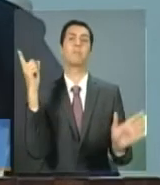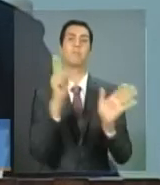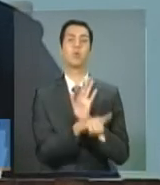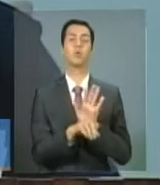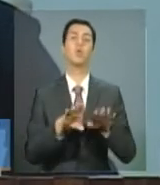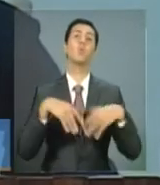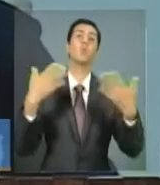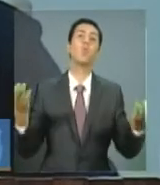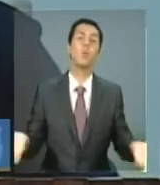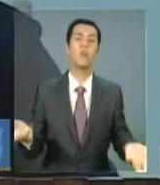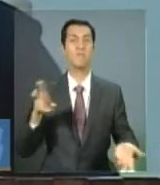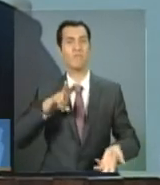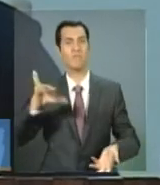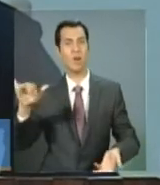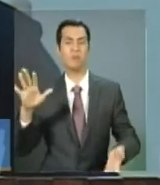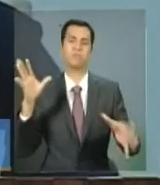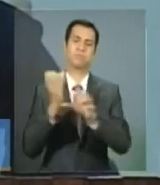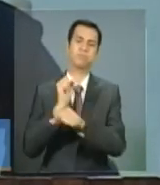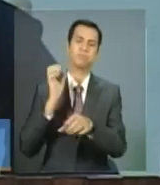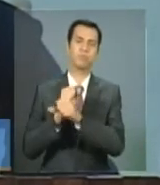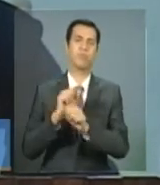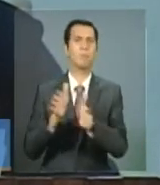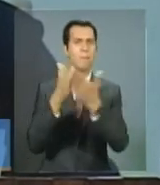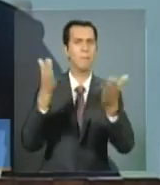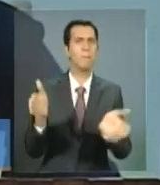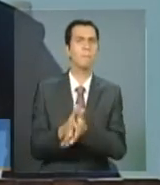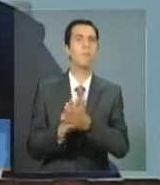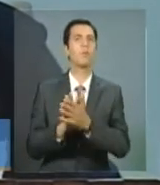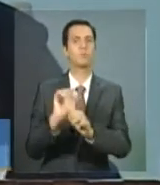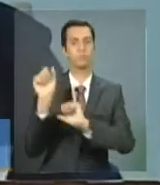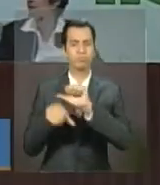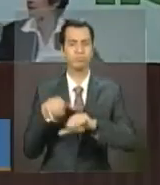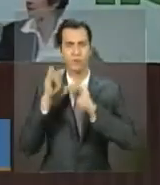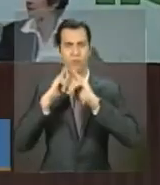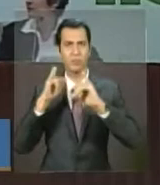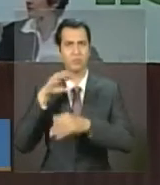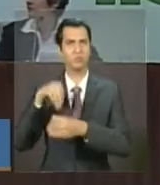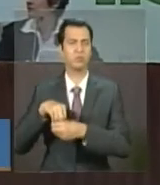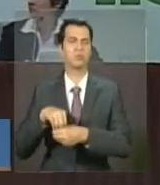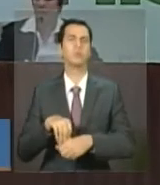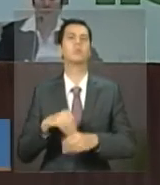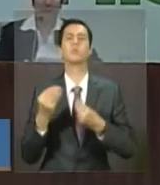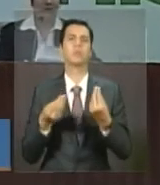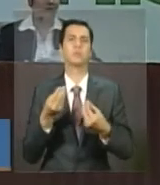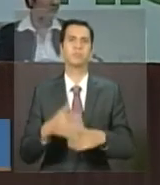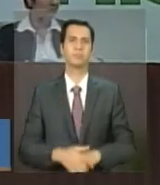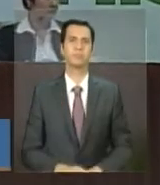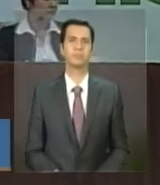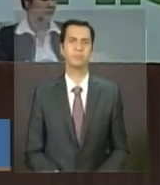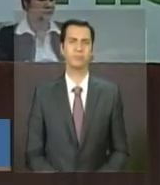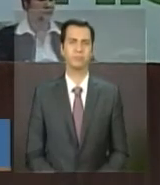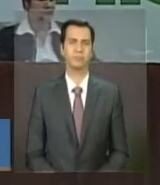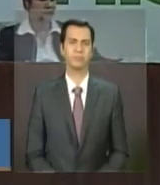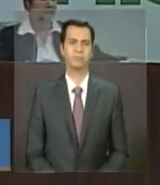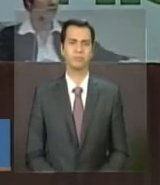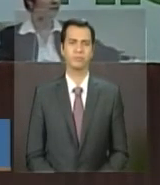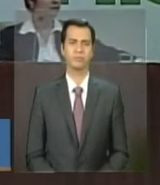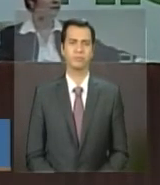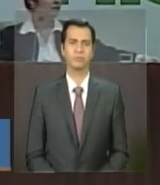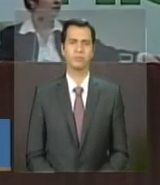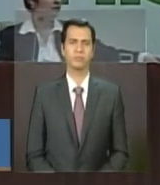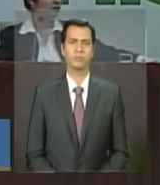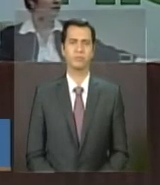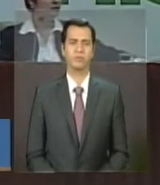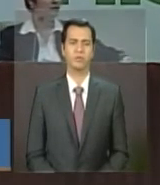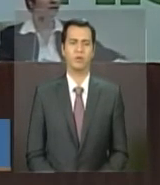estimativas das famílias em situação de pobreza e de extrema pobreza. Olha, nós estamos finalizando, o IBGE